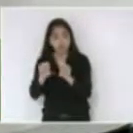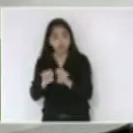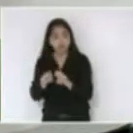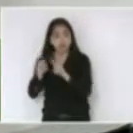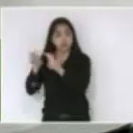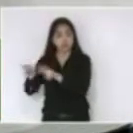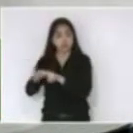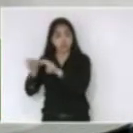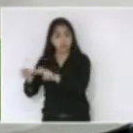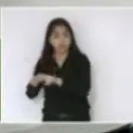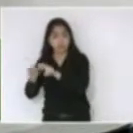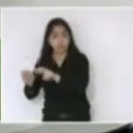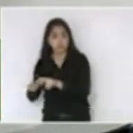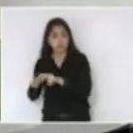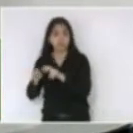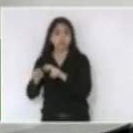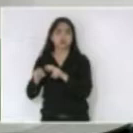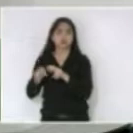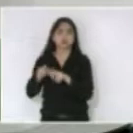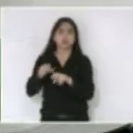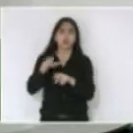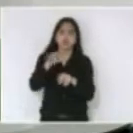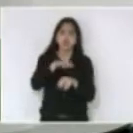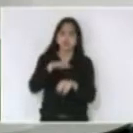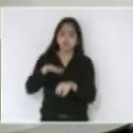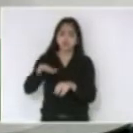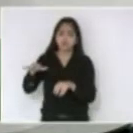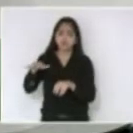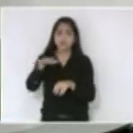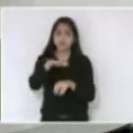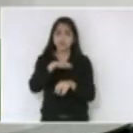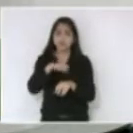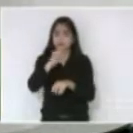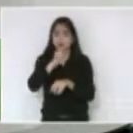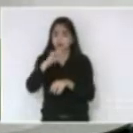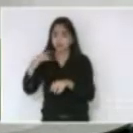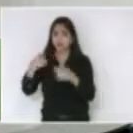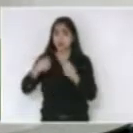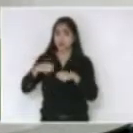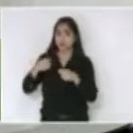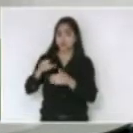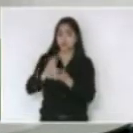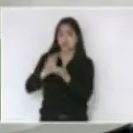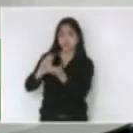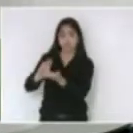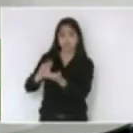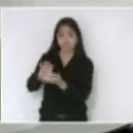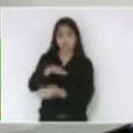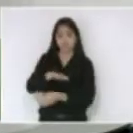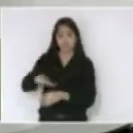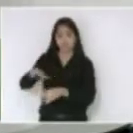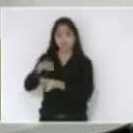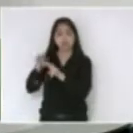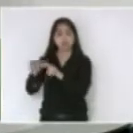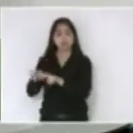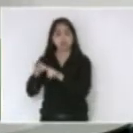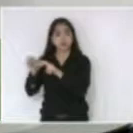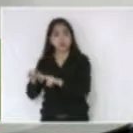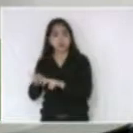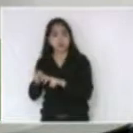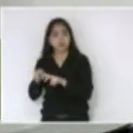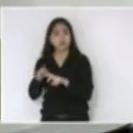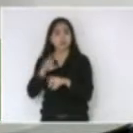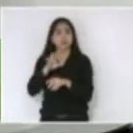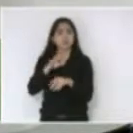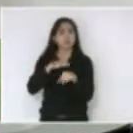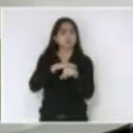pelo apelo que há em todas as regiões deputado de investimentos para os nossos agricultores mas fomos a